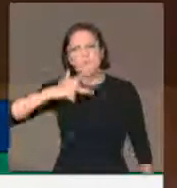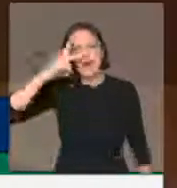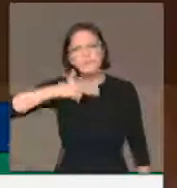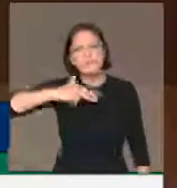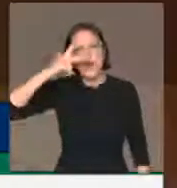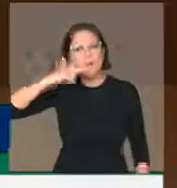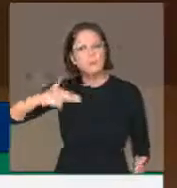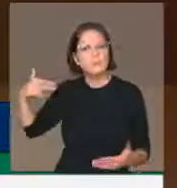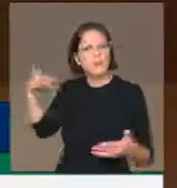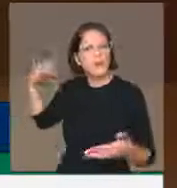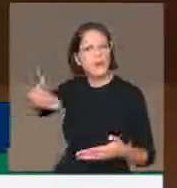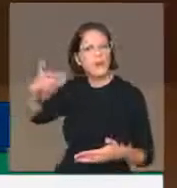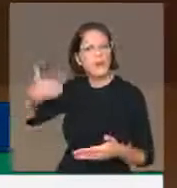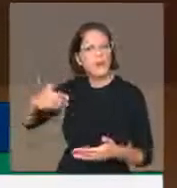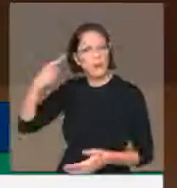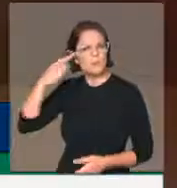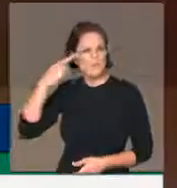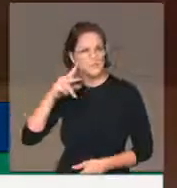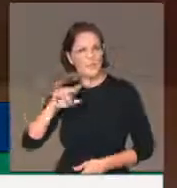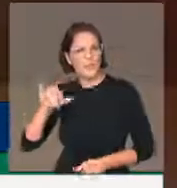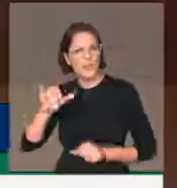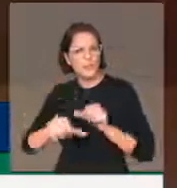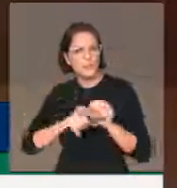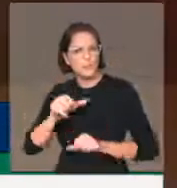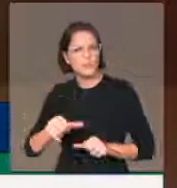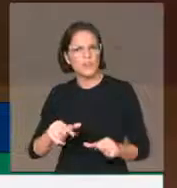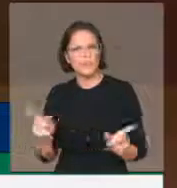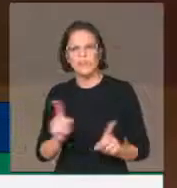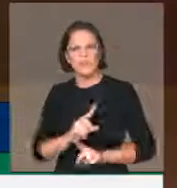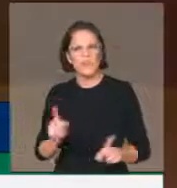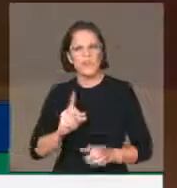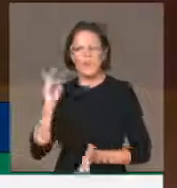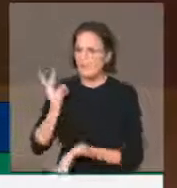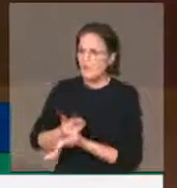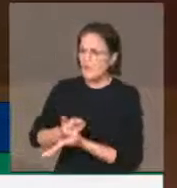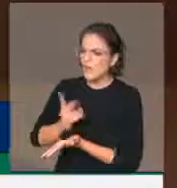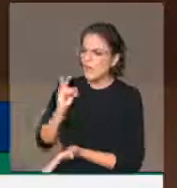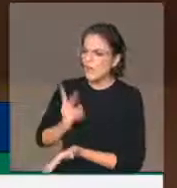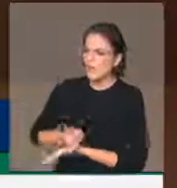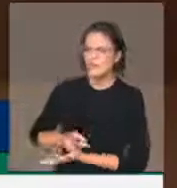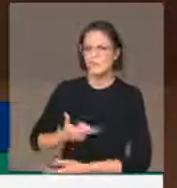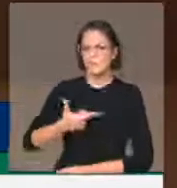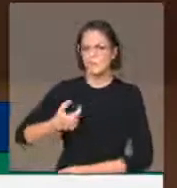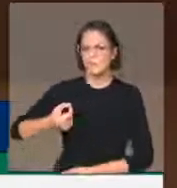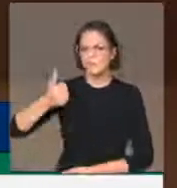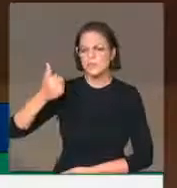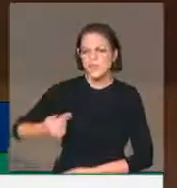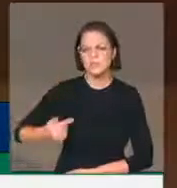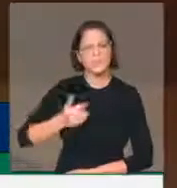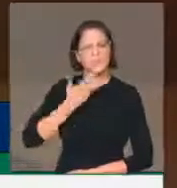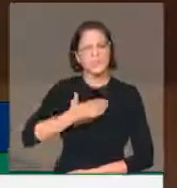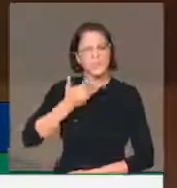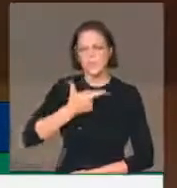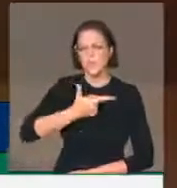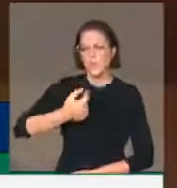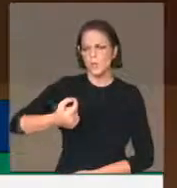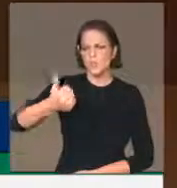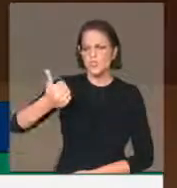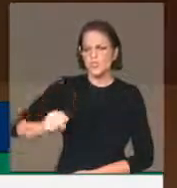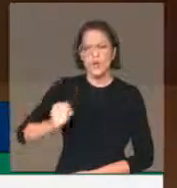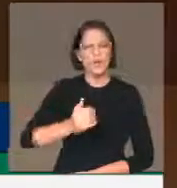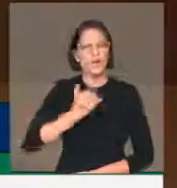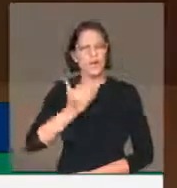vezes e esperar que um dia ele dê resultado diferente. Não funcionou em 2017, não funcionou em 2018,